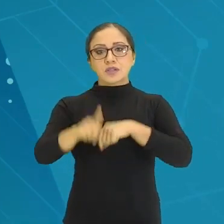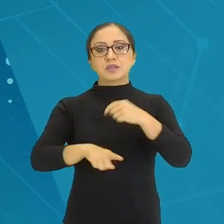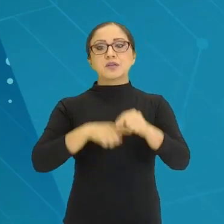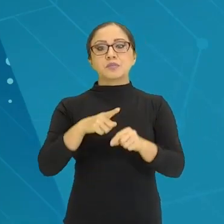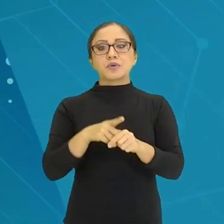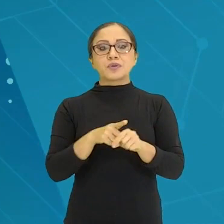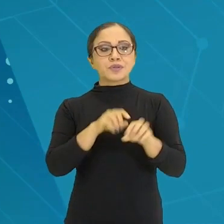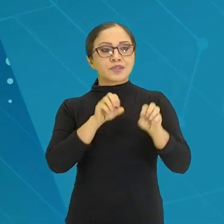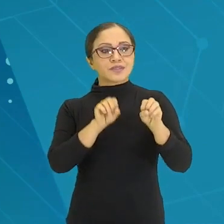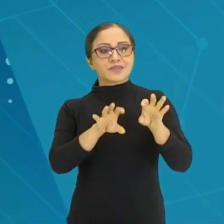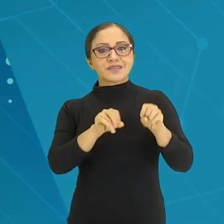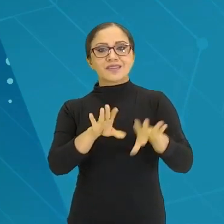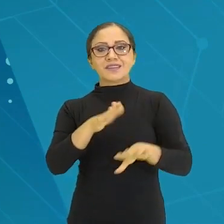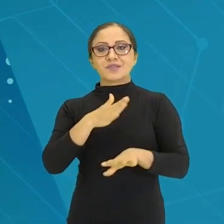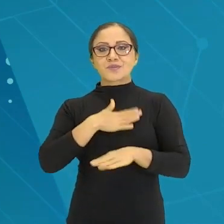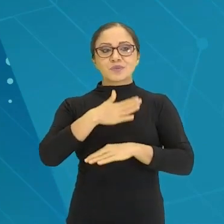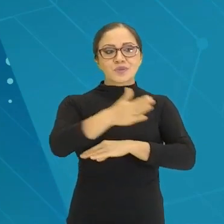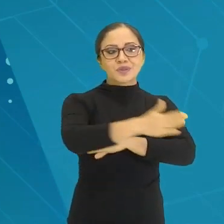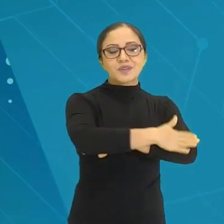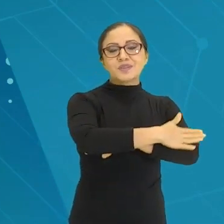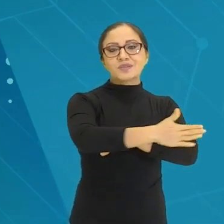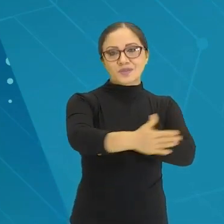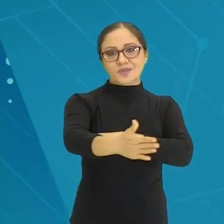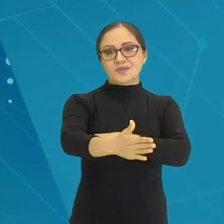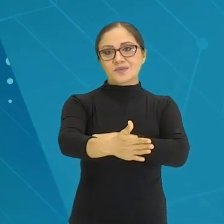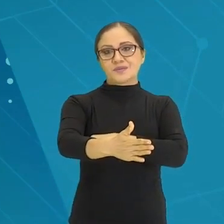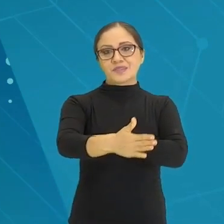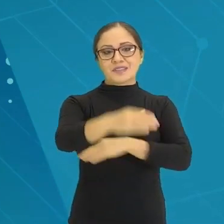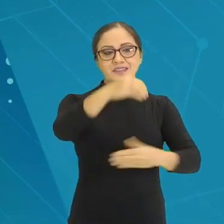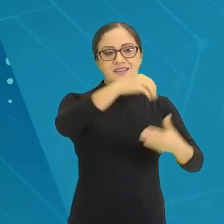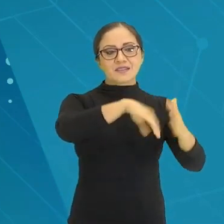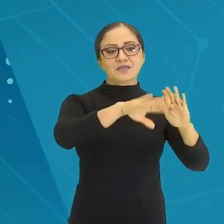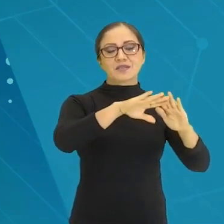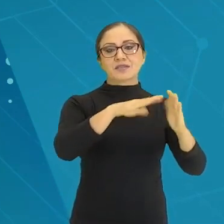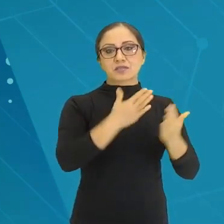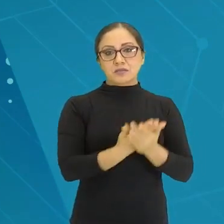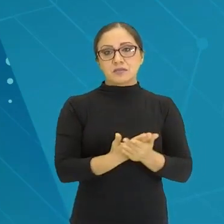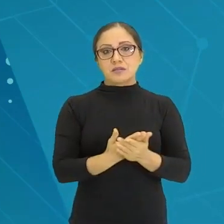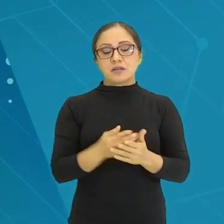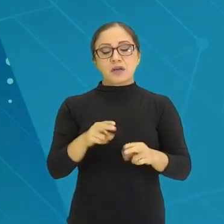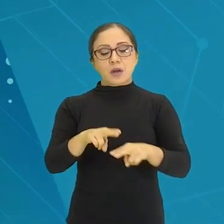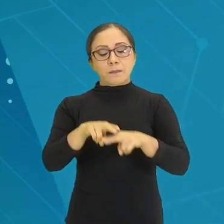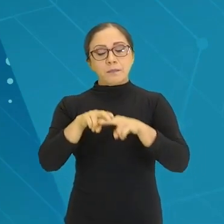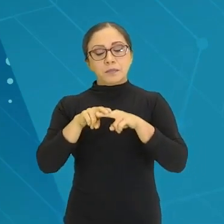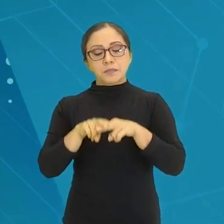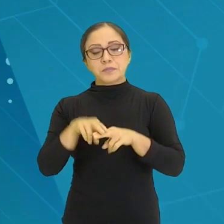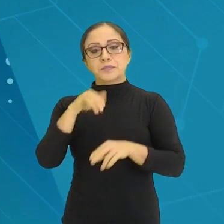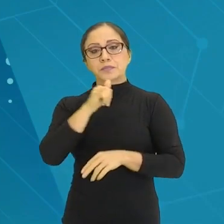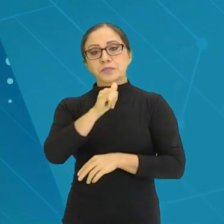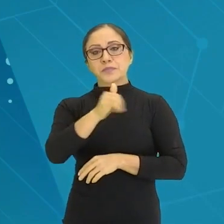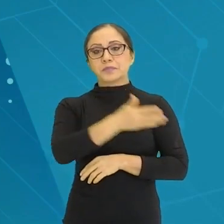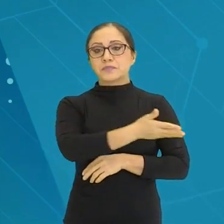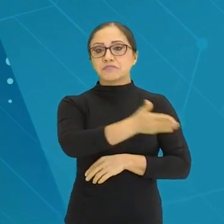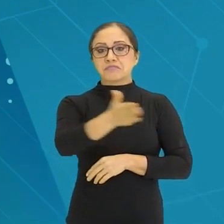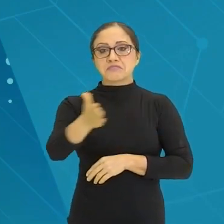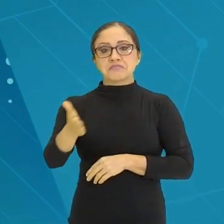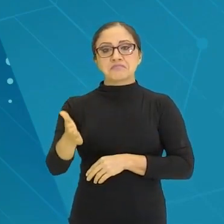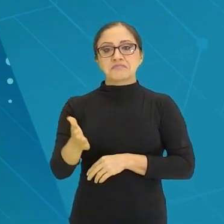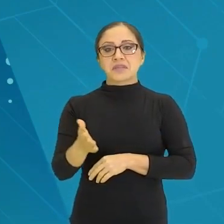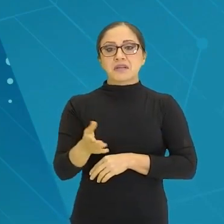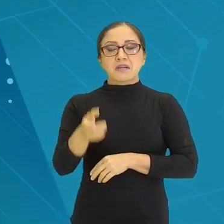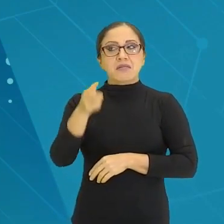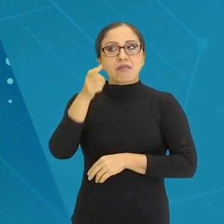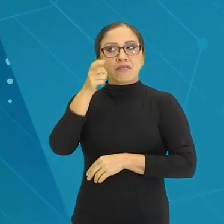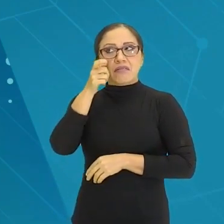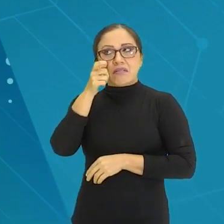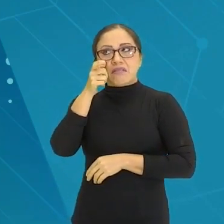escola, tá? Então, vai por aí. Por isso, eu quero prevenir a todos de que não adianta assistir